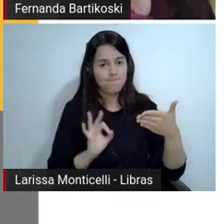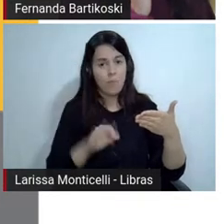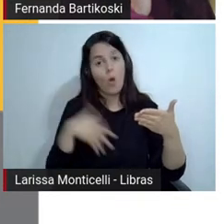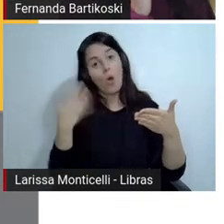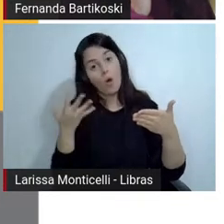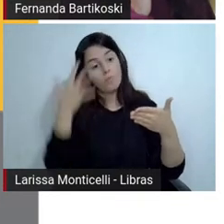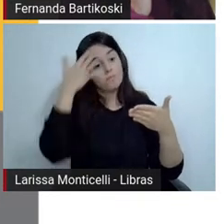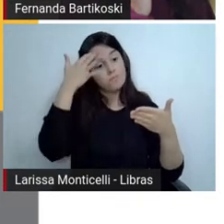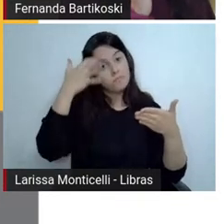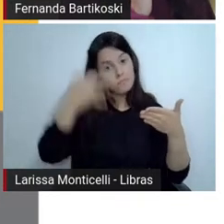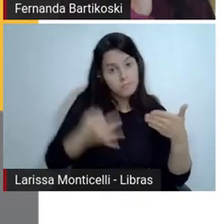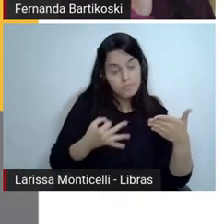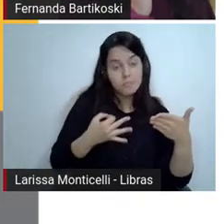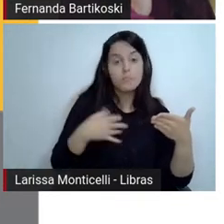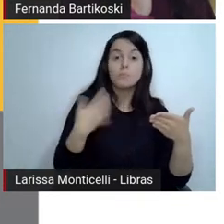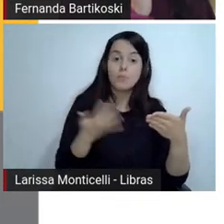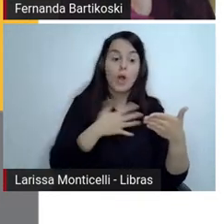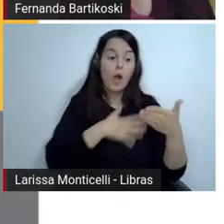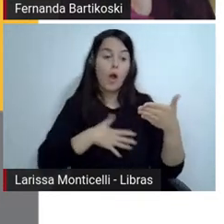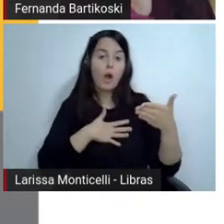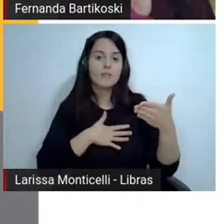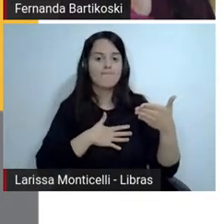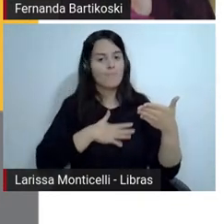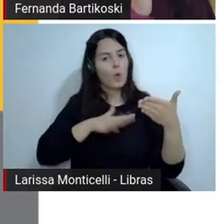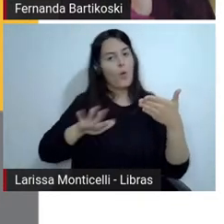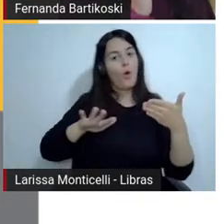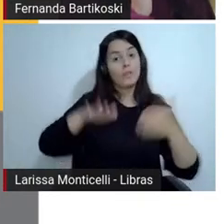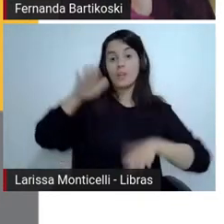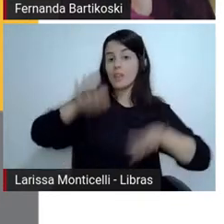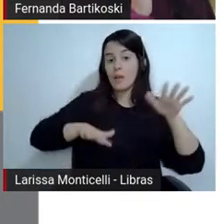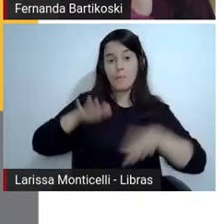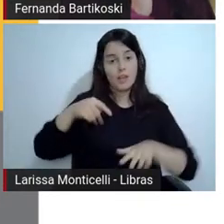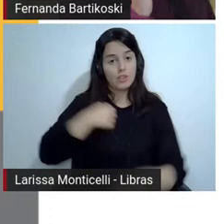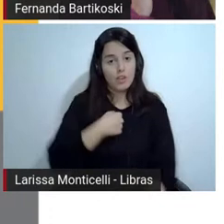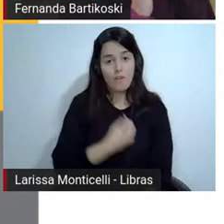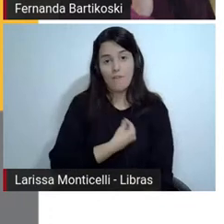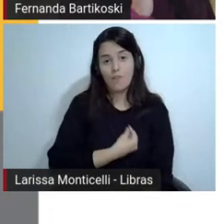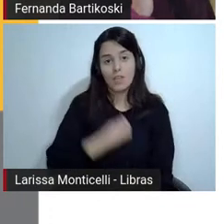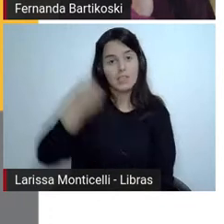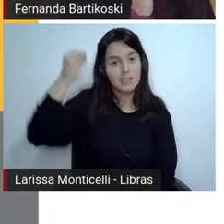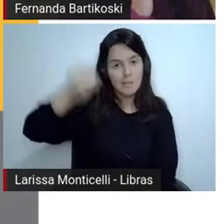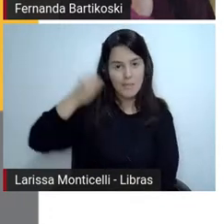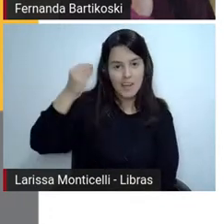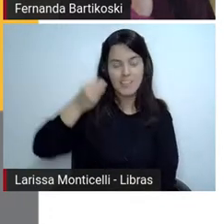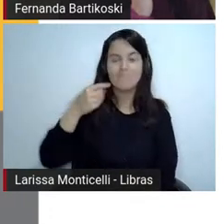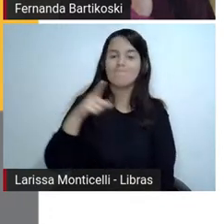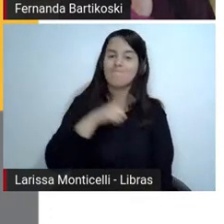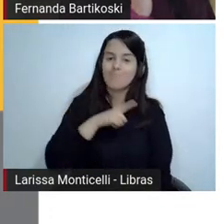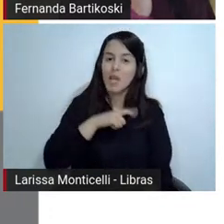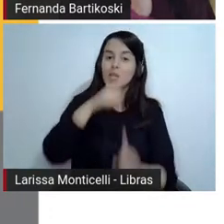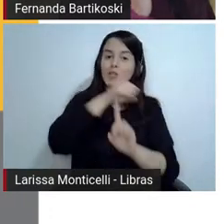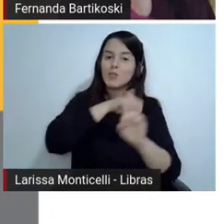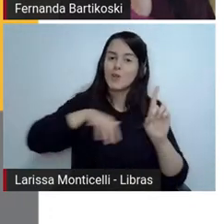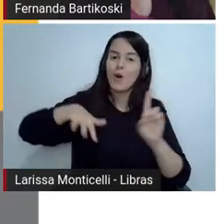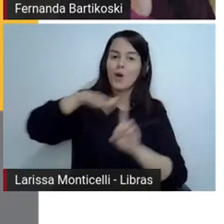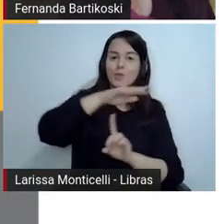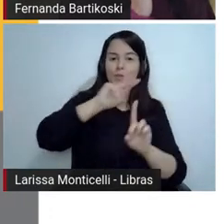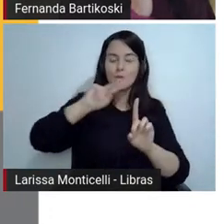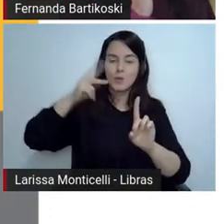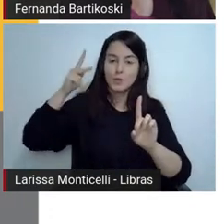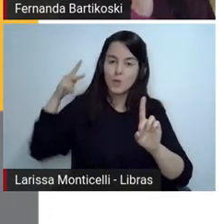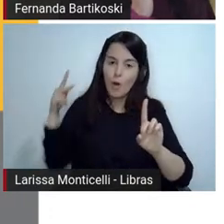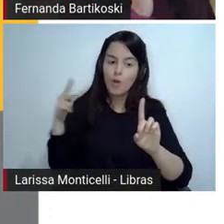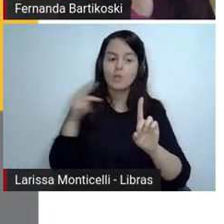demandas e essas questões, né? Do contexto sócio-histórico de construção dos sentidos que a gente sabe como